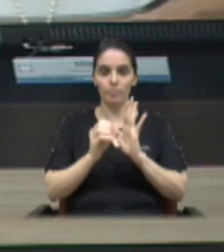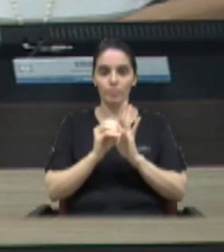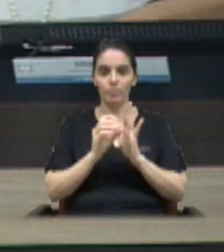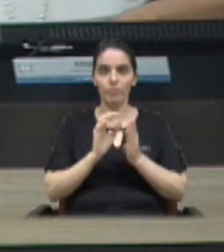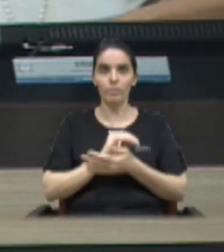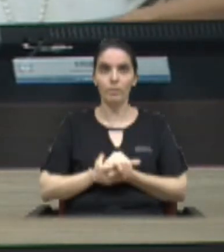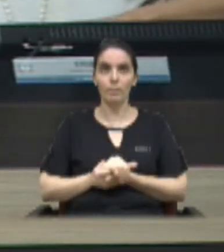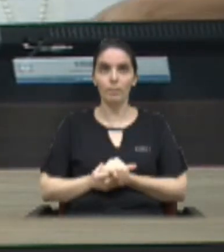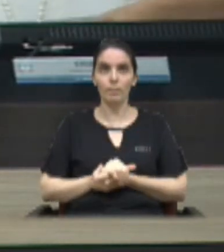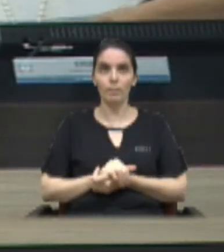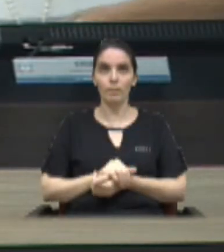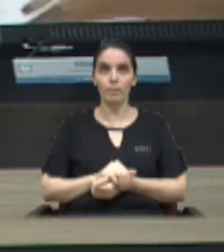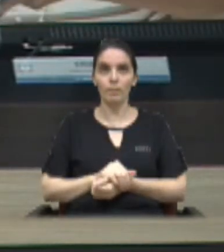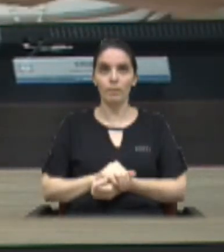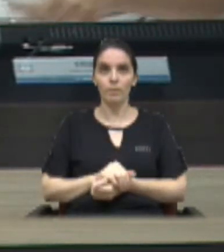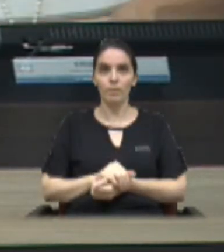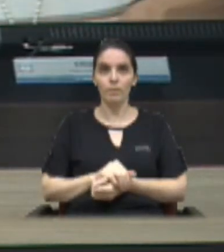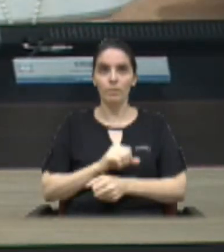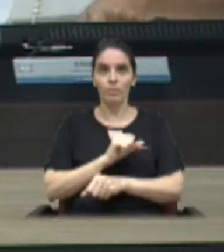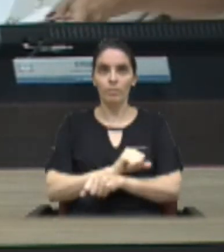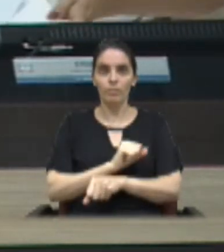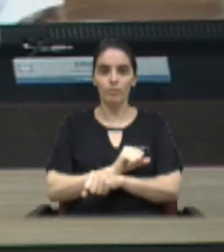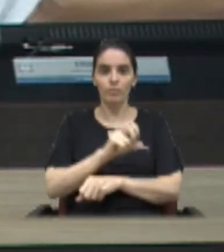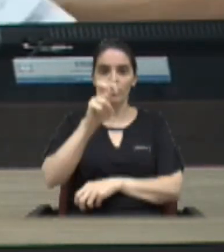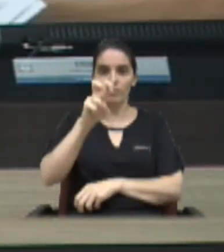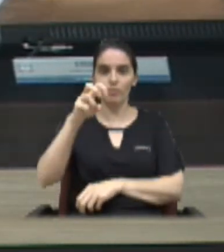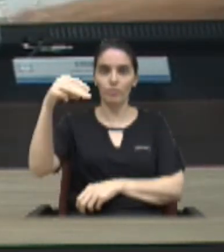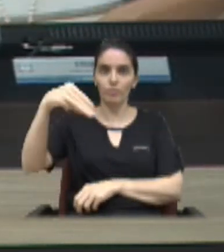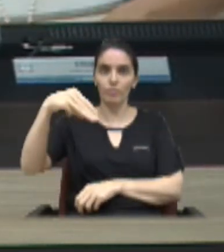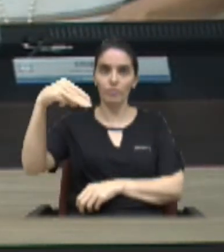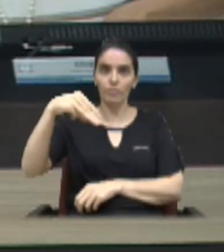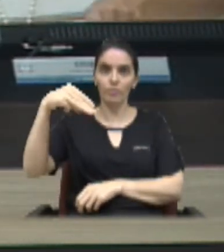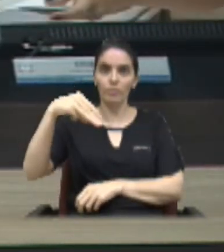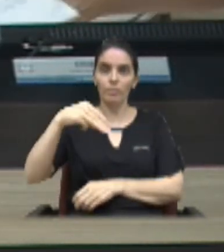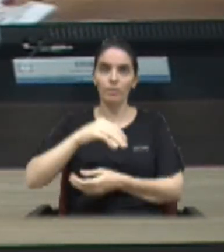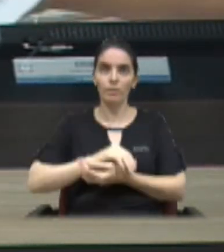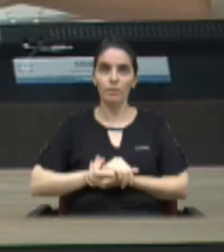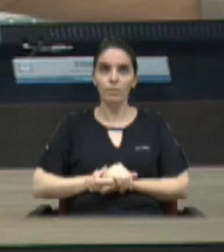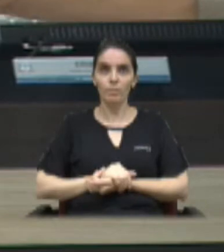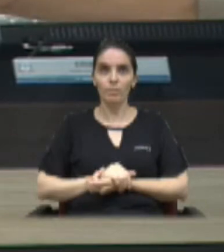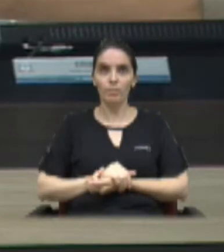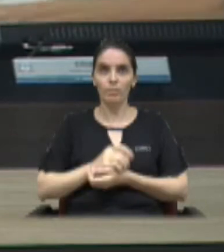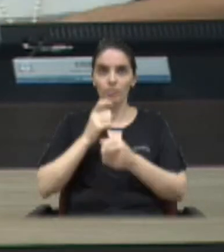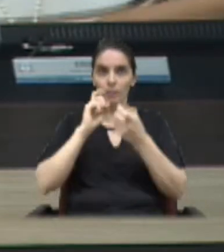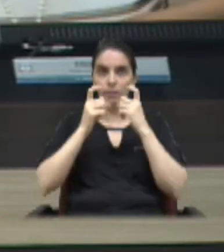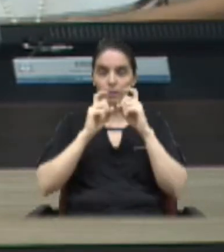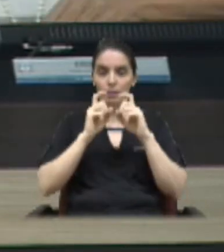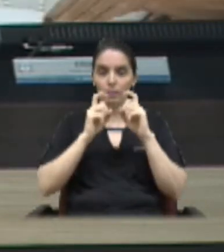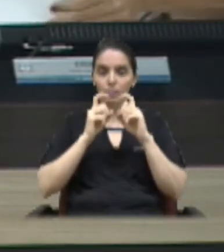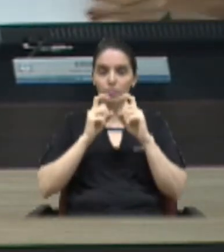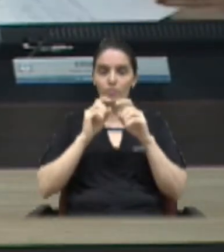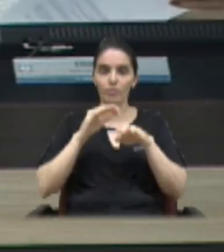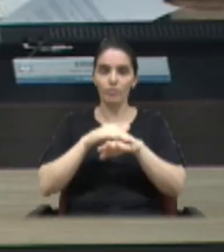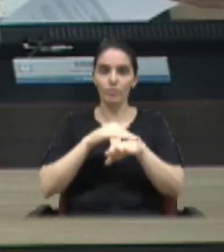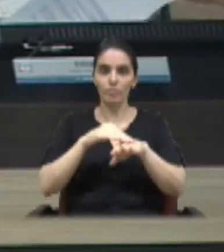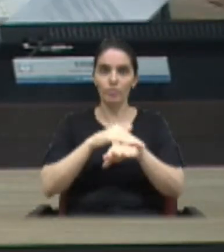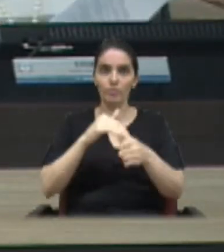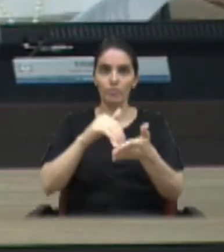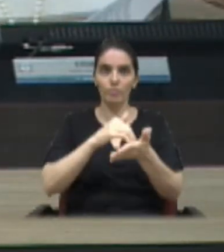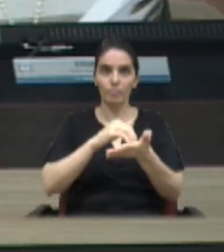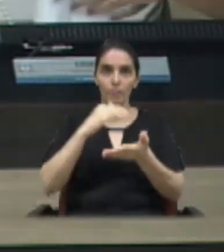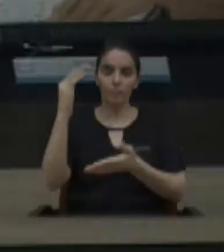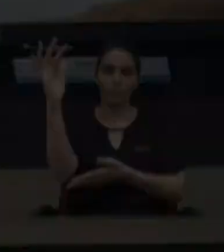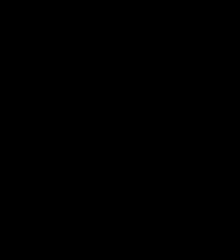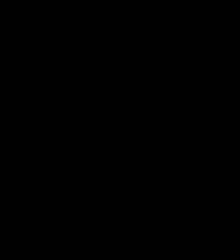peço a suspensão dos trabalhos por 5 minutos para que na sala de reunião possamos ouvir o secretário do meio ambiente